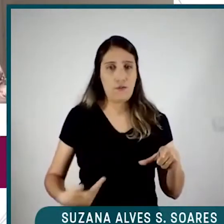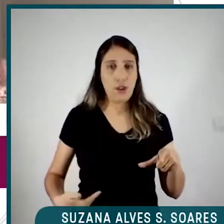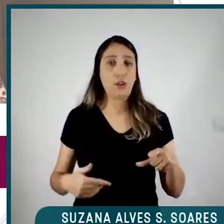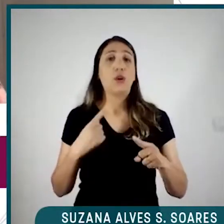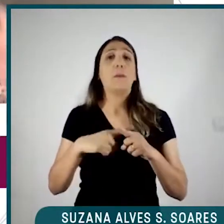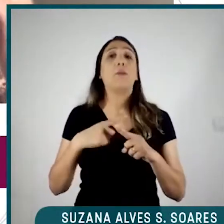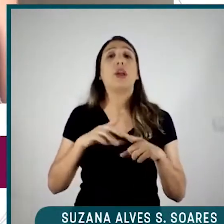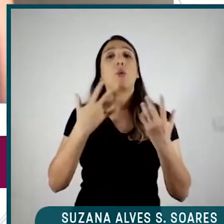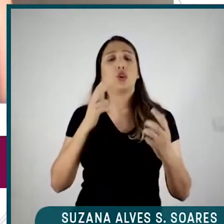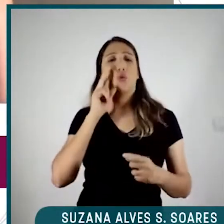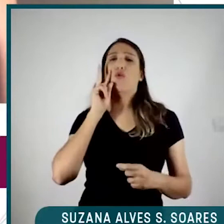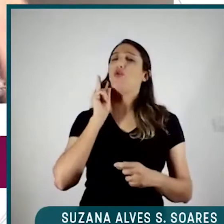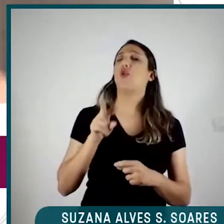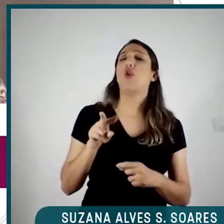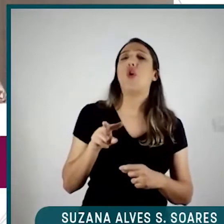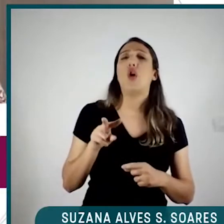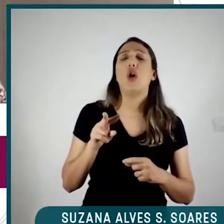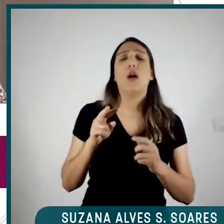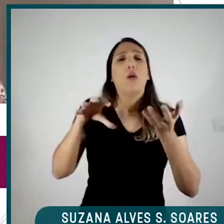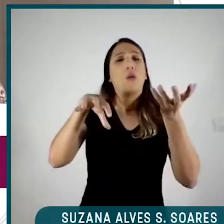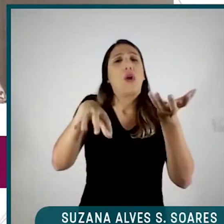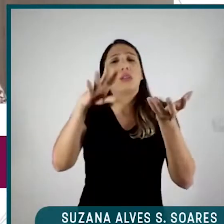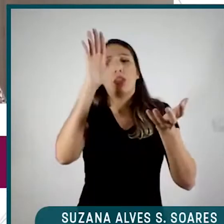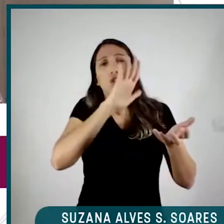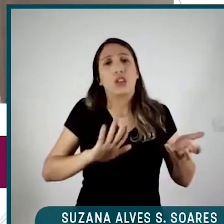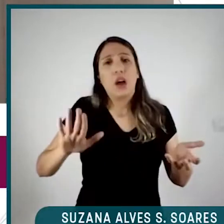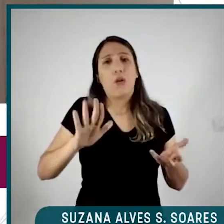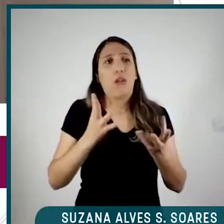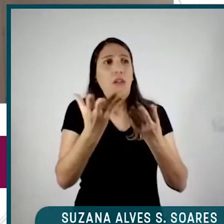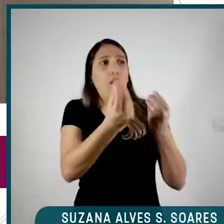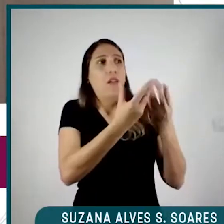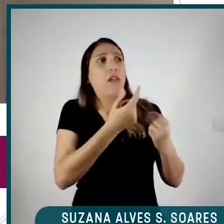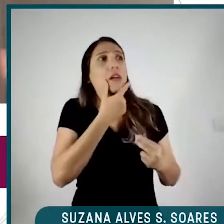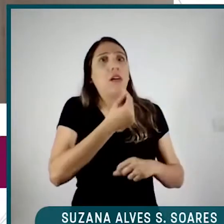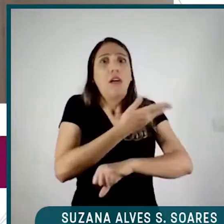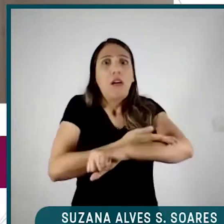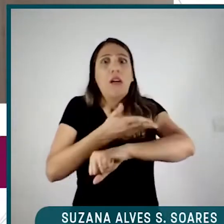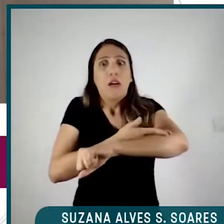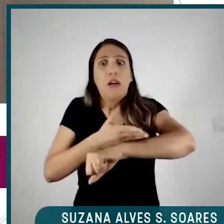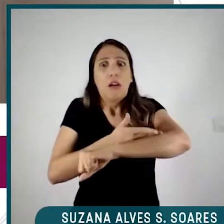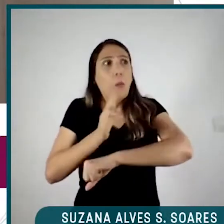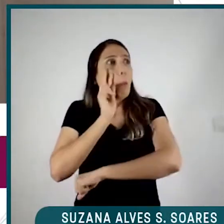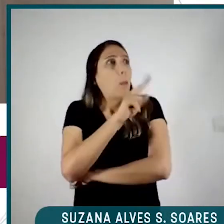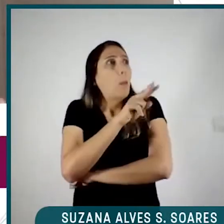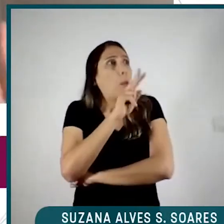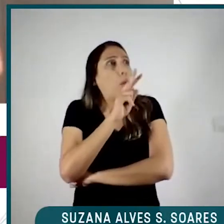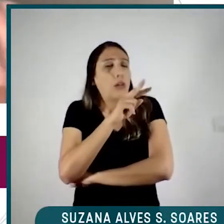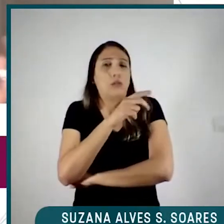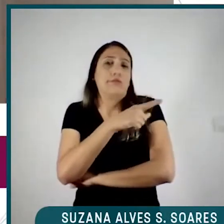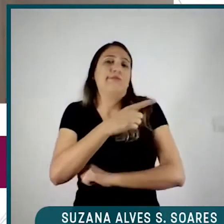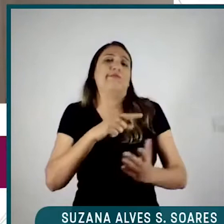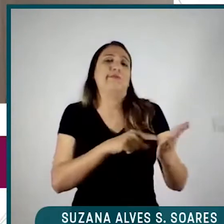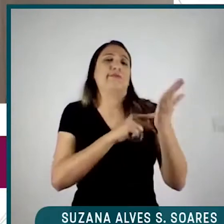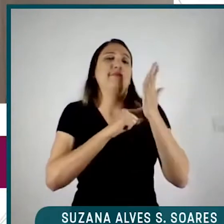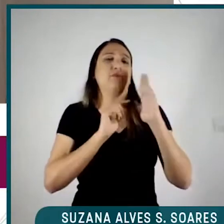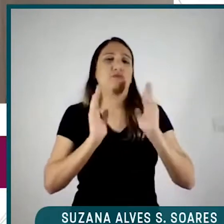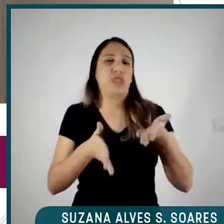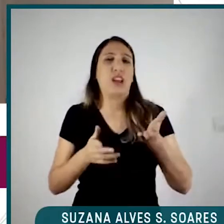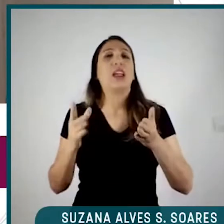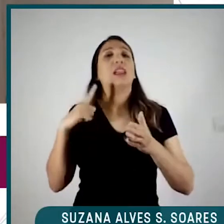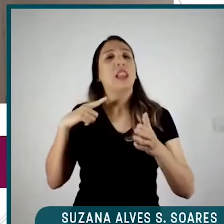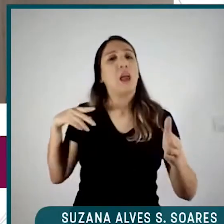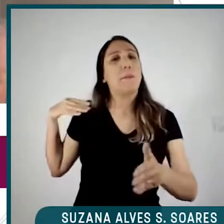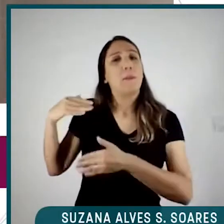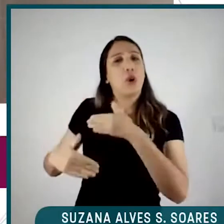olha até para o Congresso Nacional e vê vários homens brancos, isso daí já nos mostra que existe algum processo ali